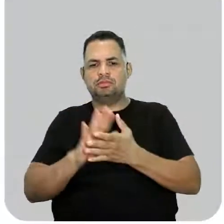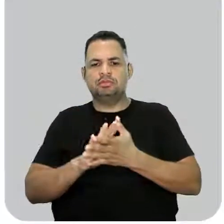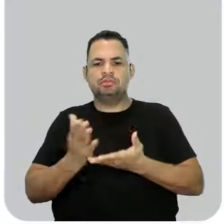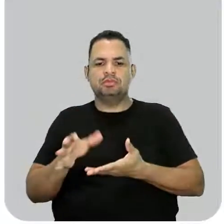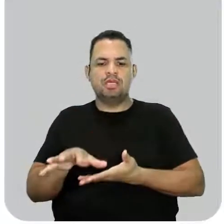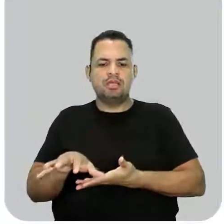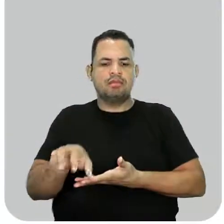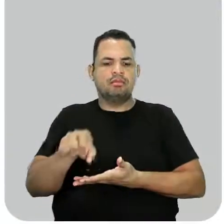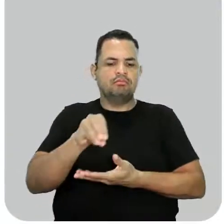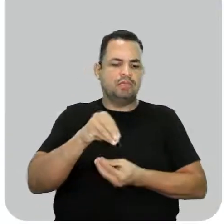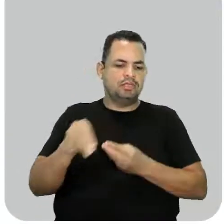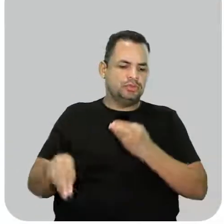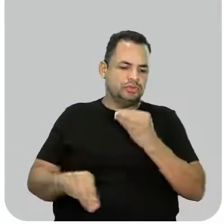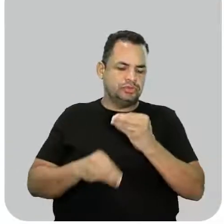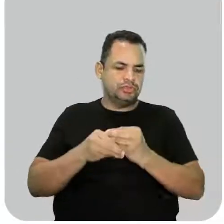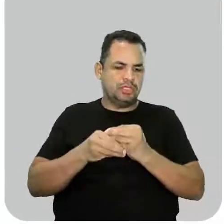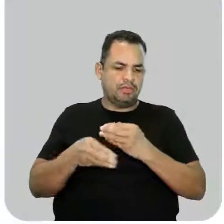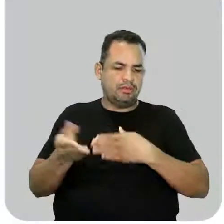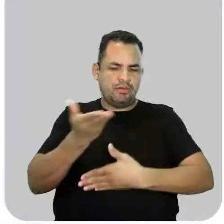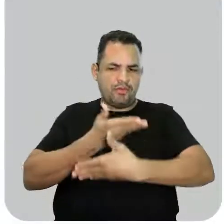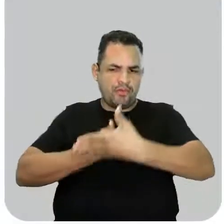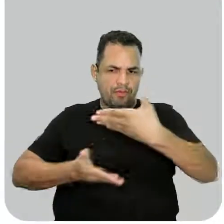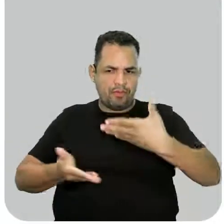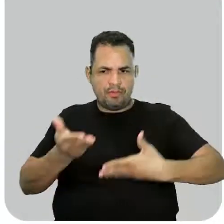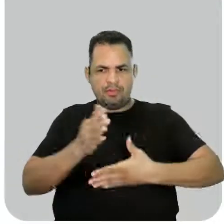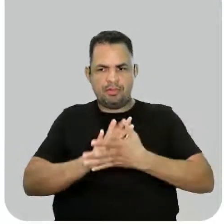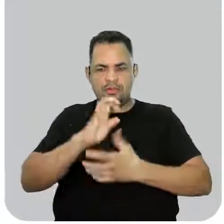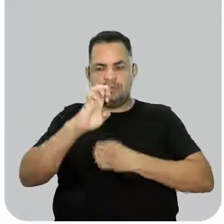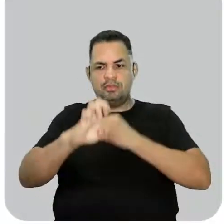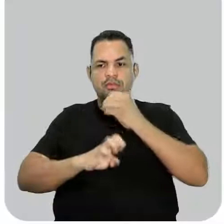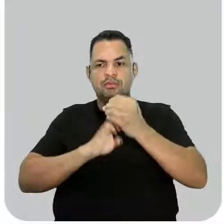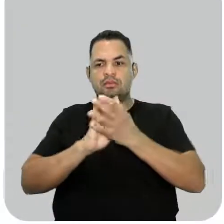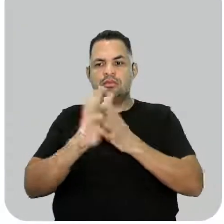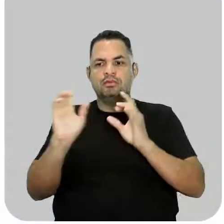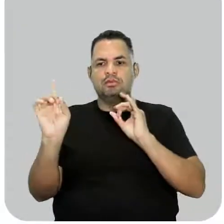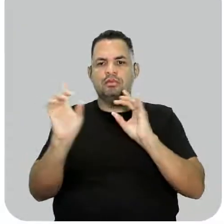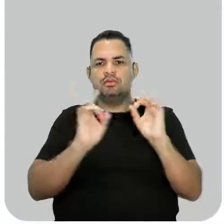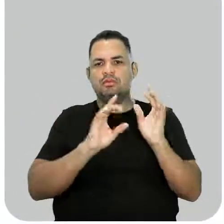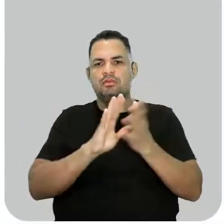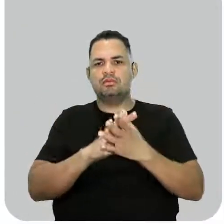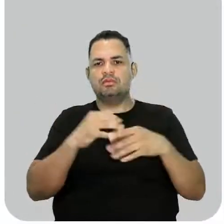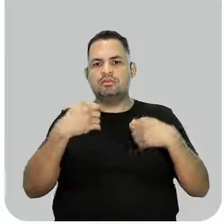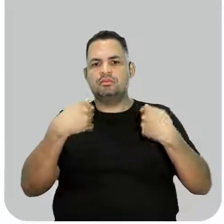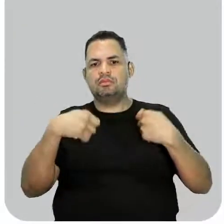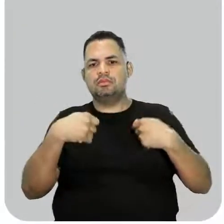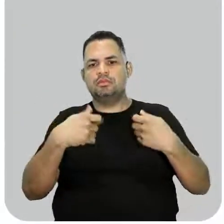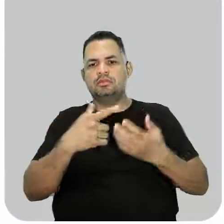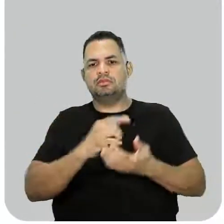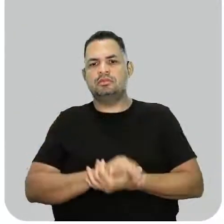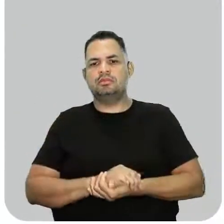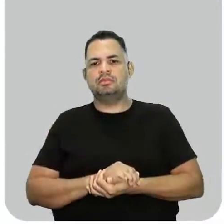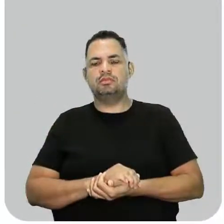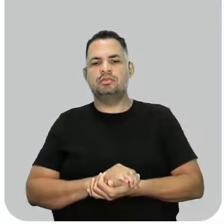vai ganhar elétrons. vão compartilhar aqueles elétrons de acordo com as suas necessidades.